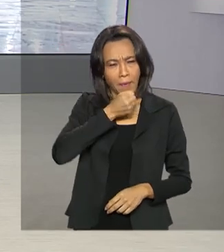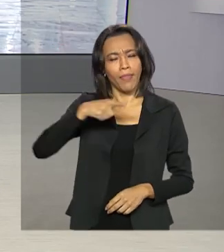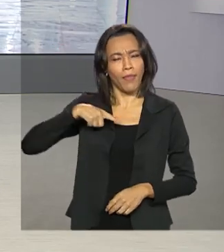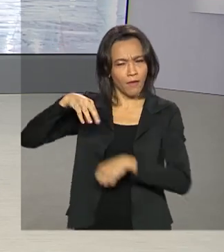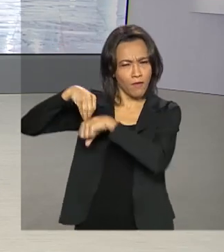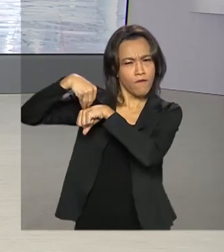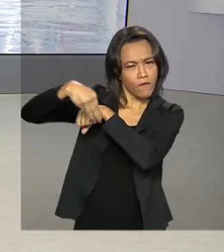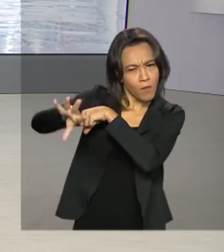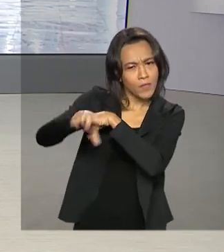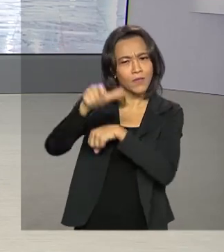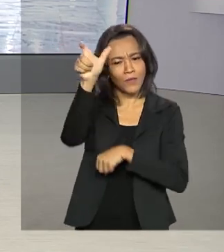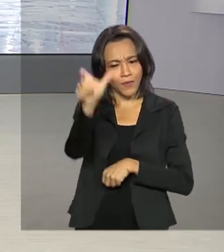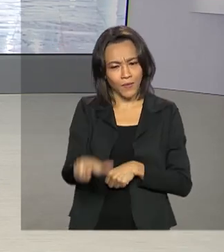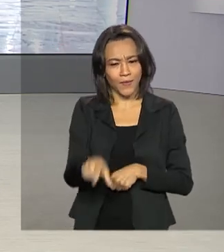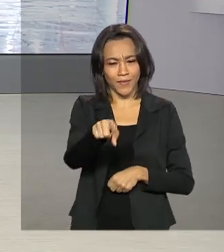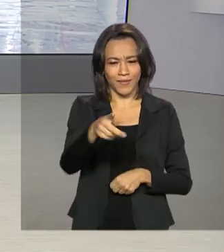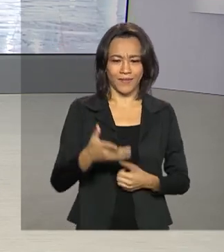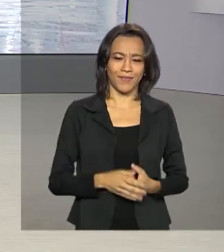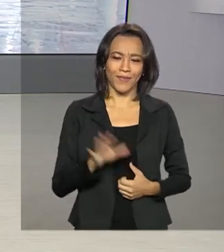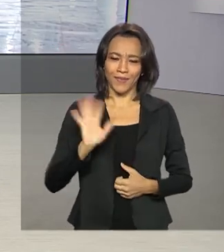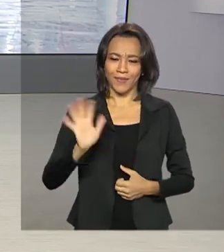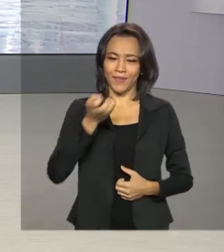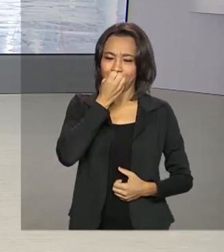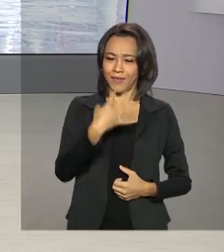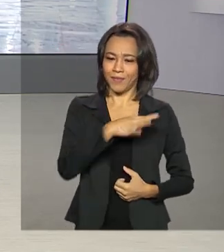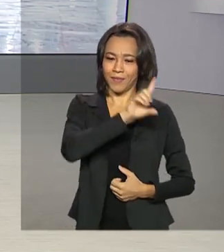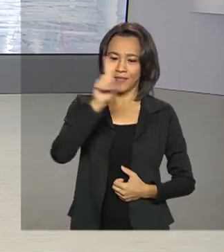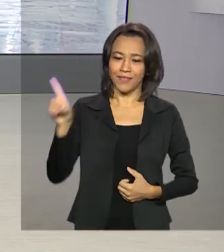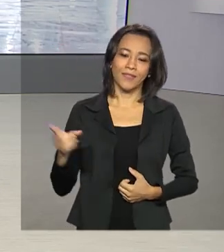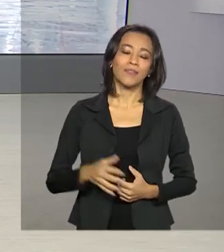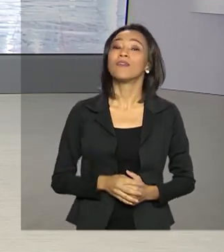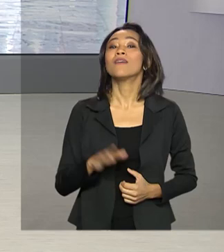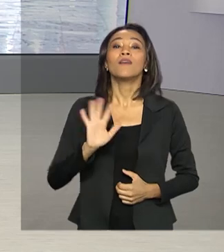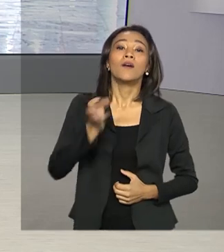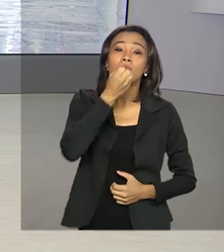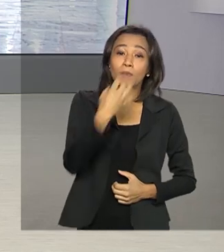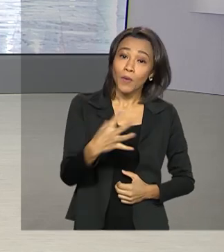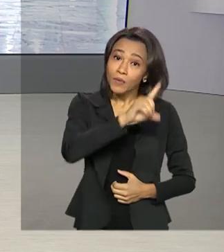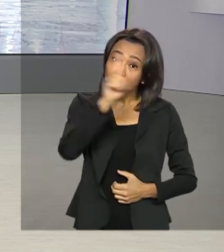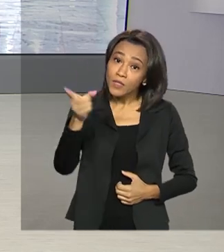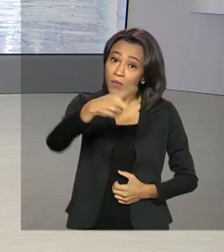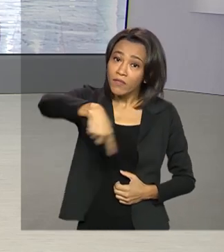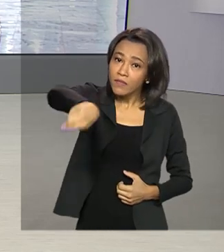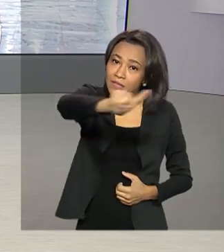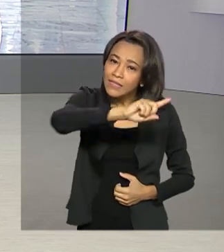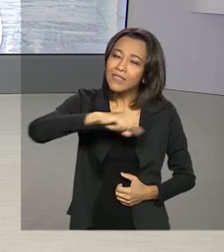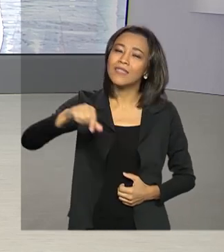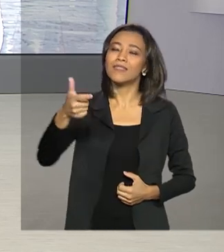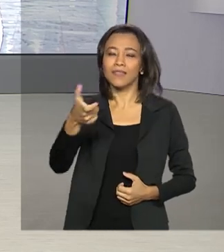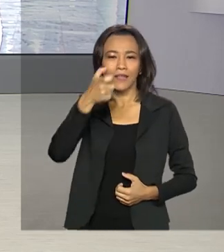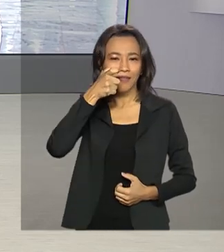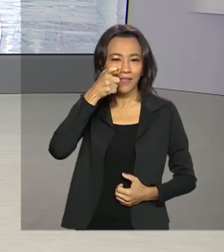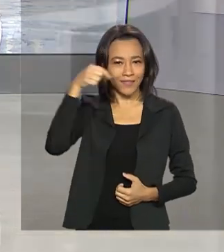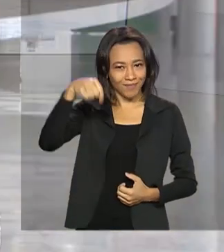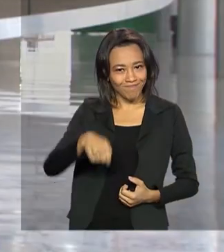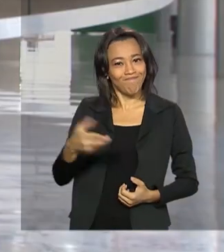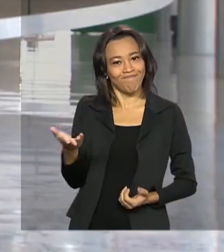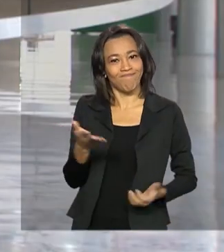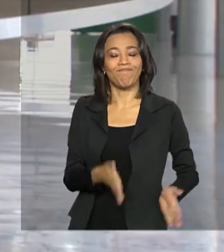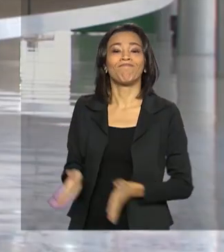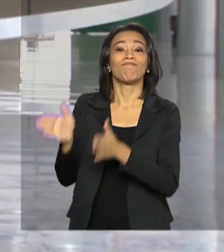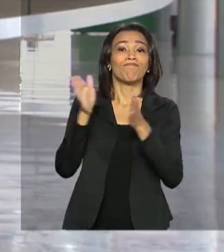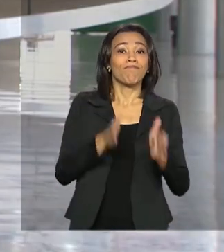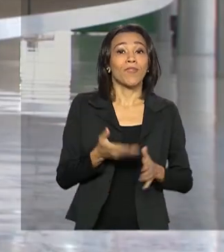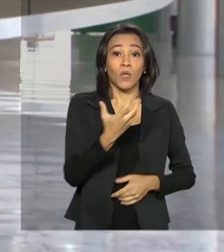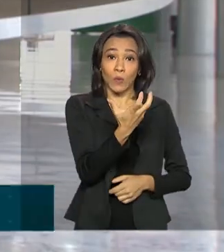as informações ao vivo para a gente. Oi, Selma, bom dia. Oi, Renata, bom dia para você e também para quem está conosco no Brasil em Dia. Olha, os